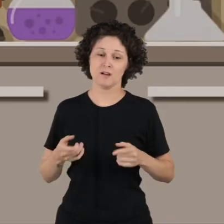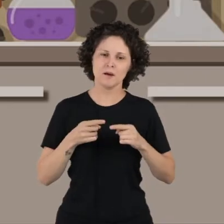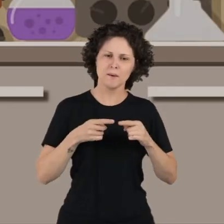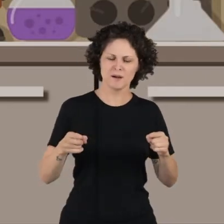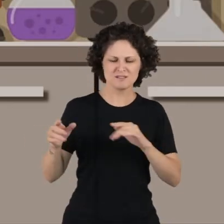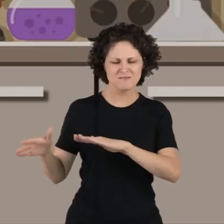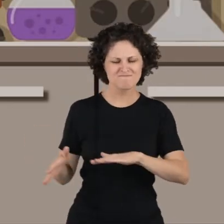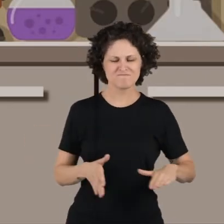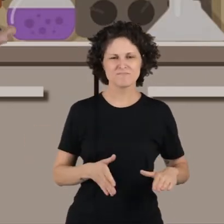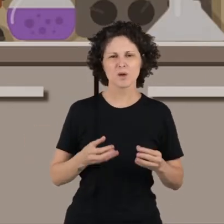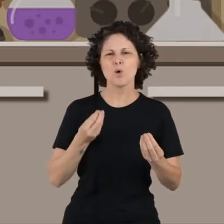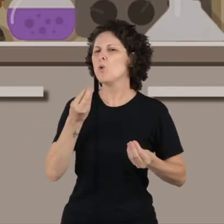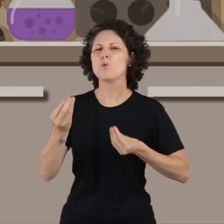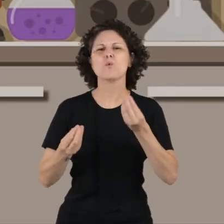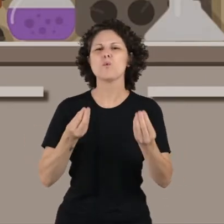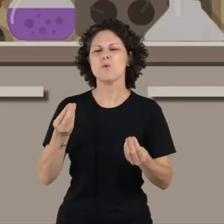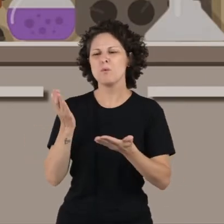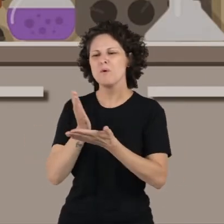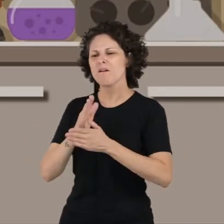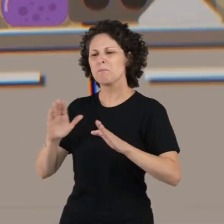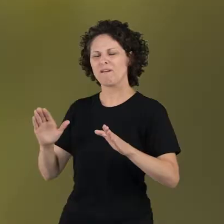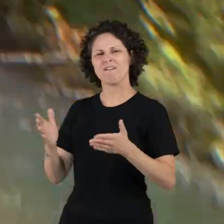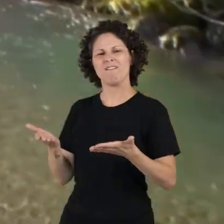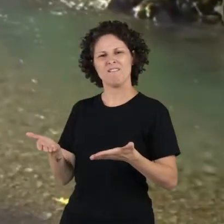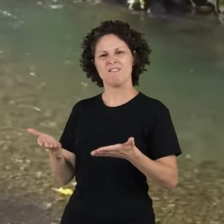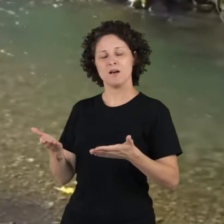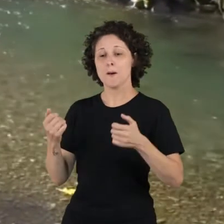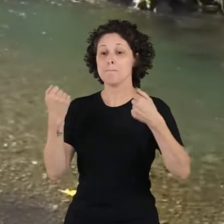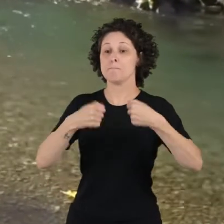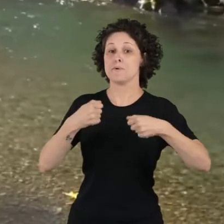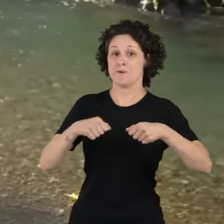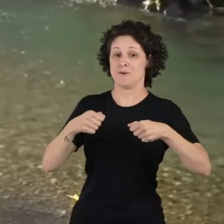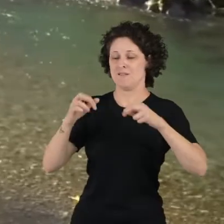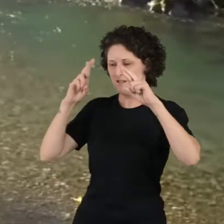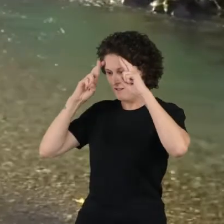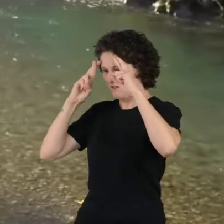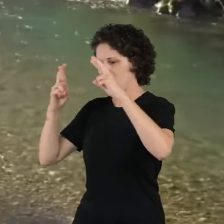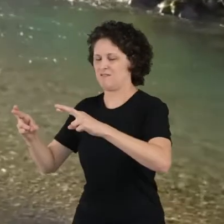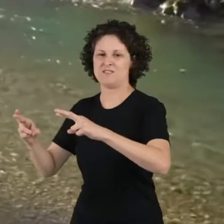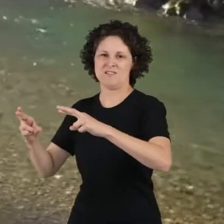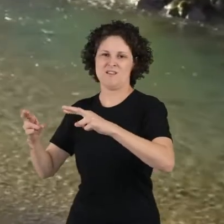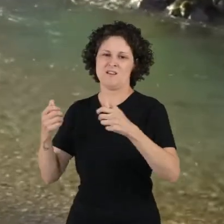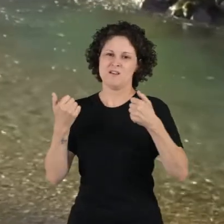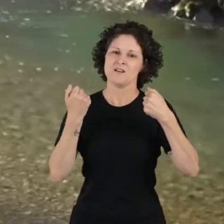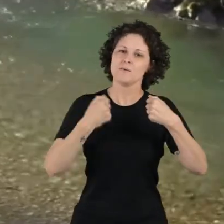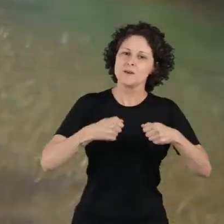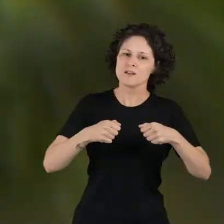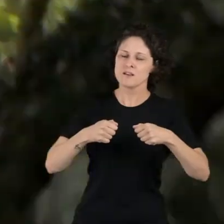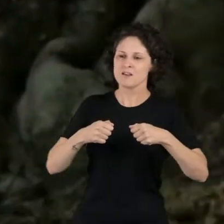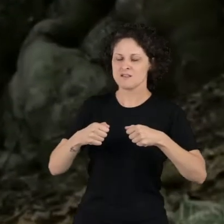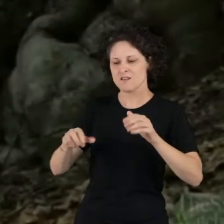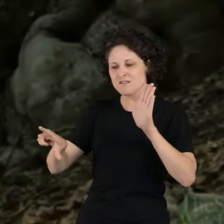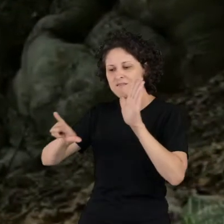é possível e traria benefícios para todo o planeta. Criar incentivos para a conservação e o uso sustentável das